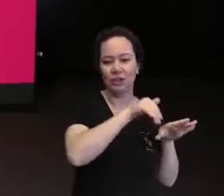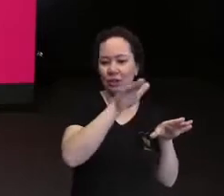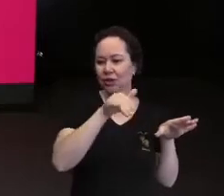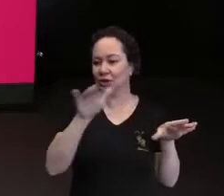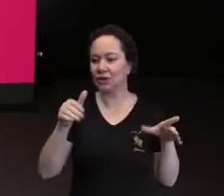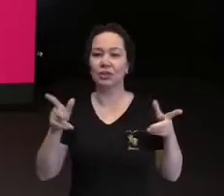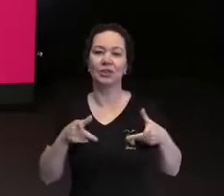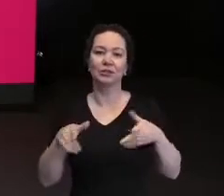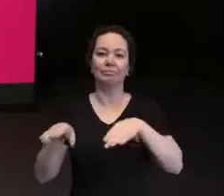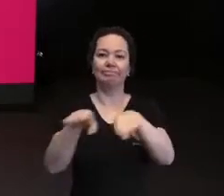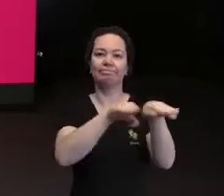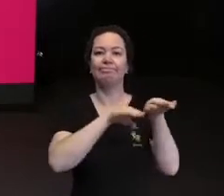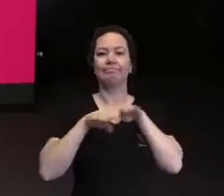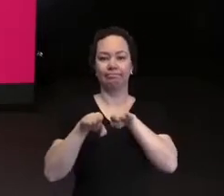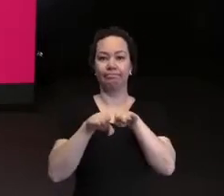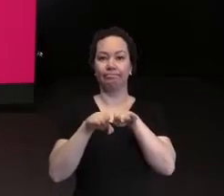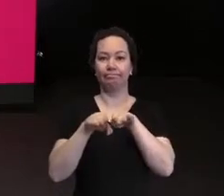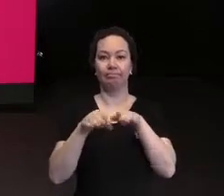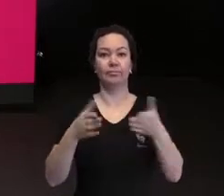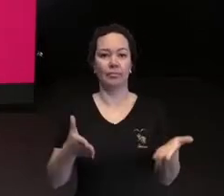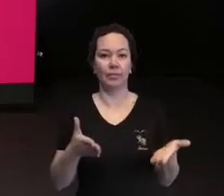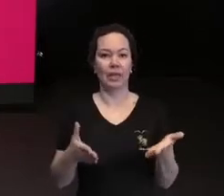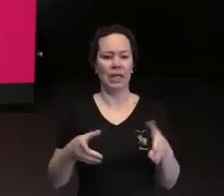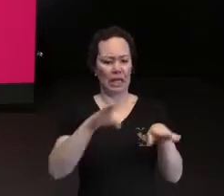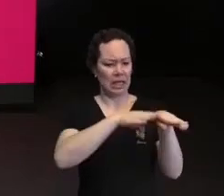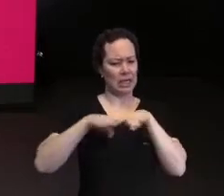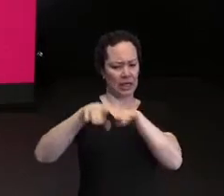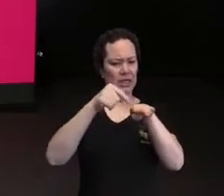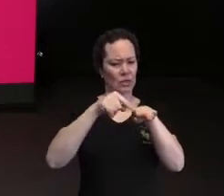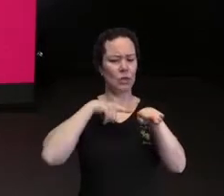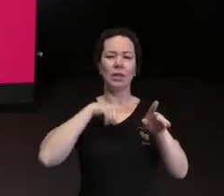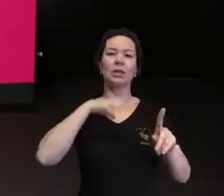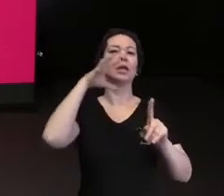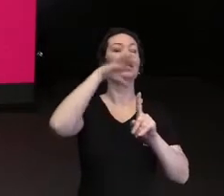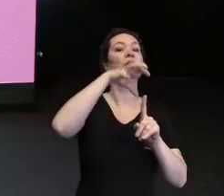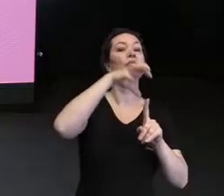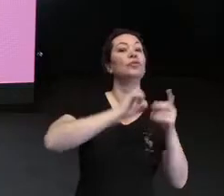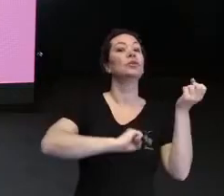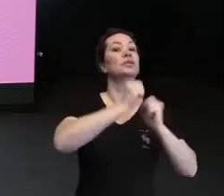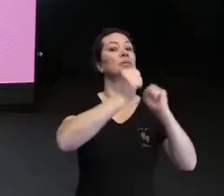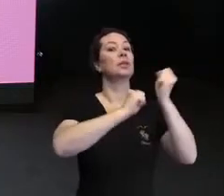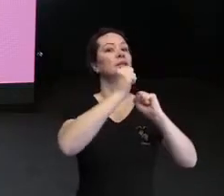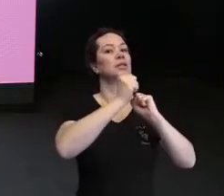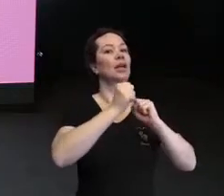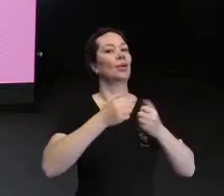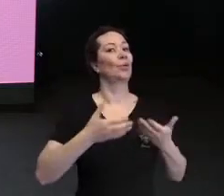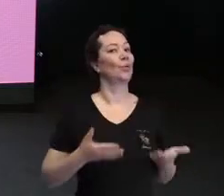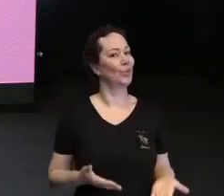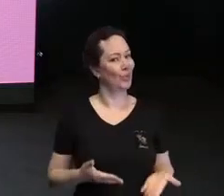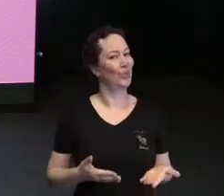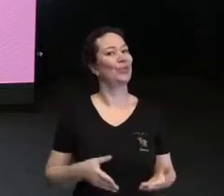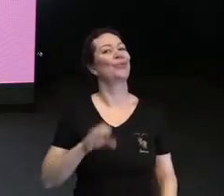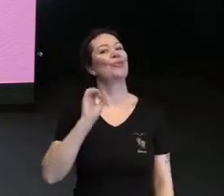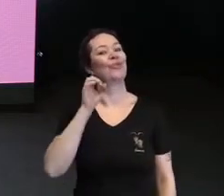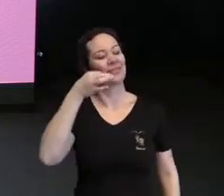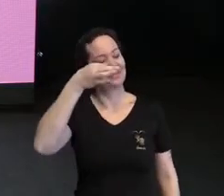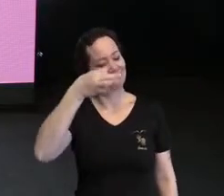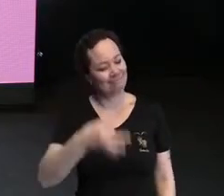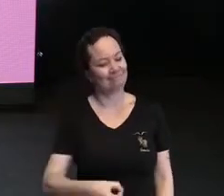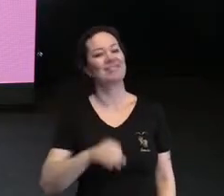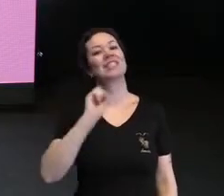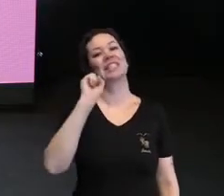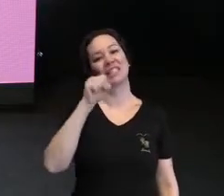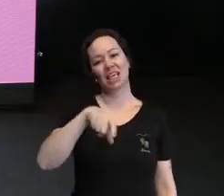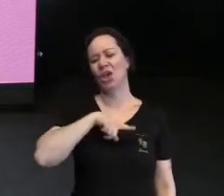homogeneidade tem impacto nas empresas? Opa! Com toda certeza, sim. E